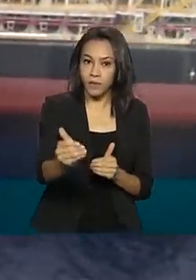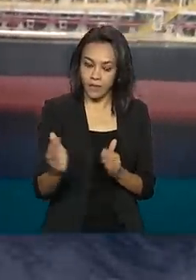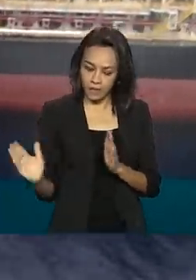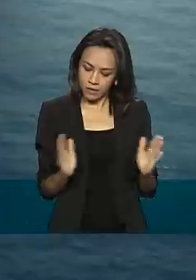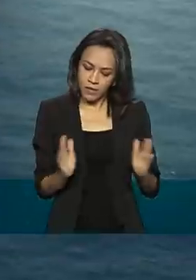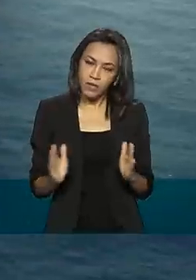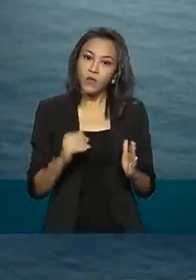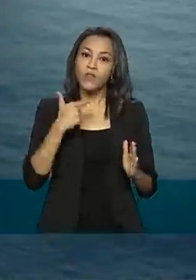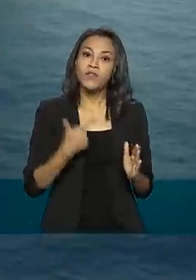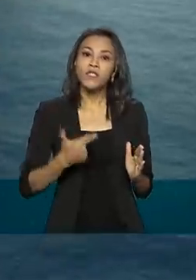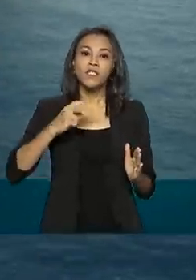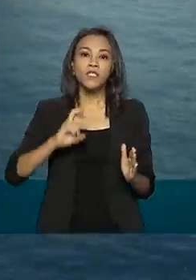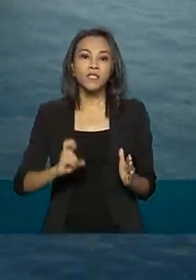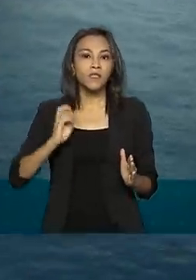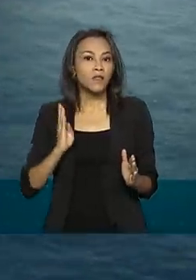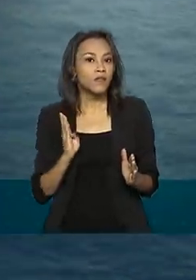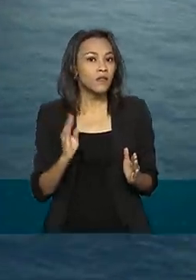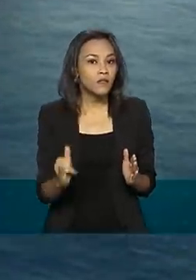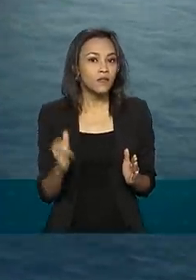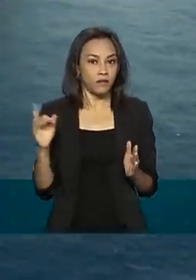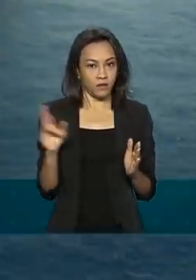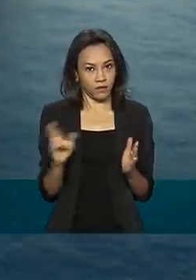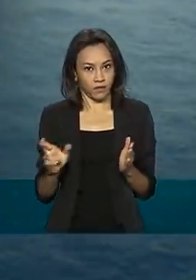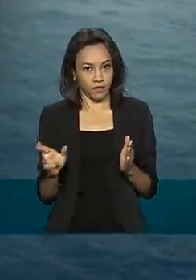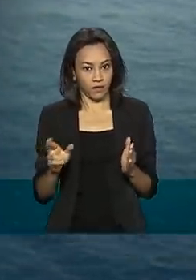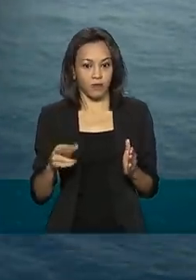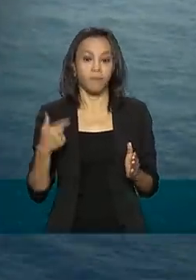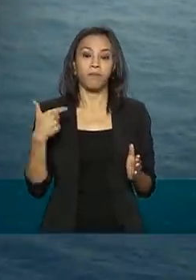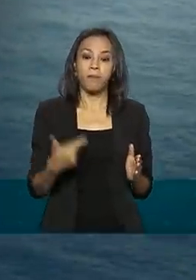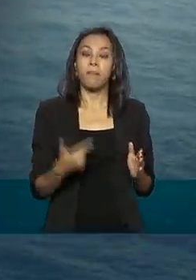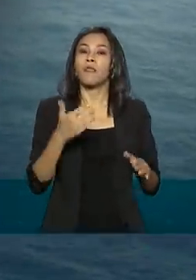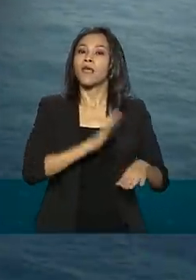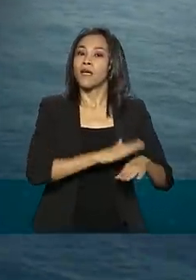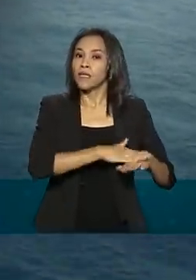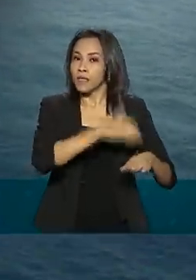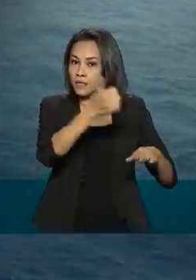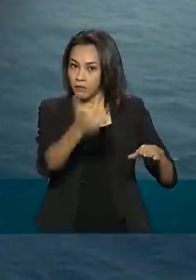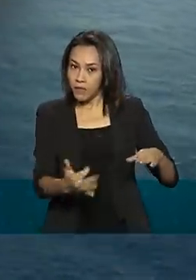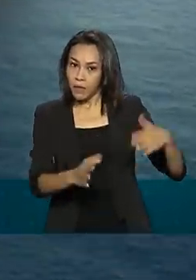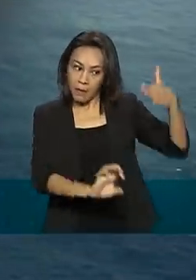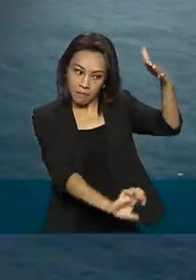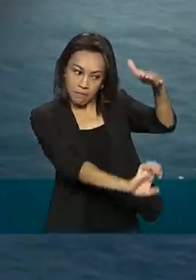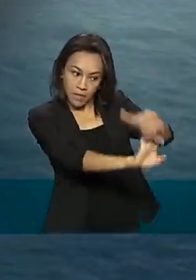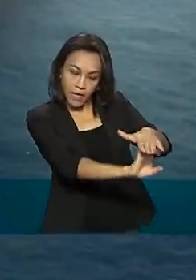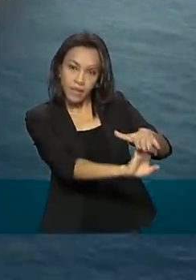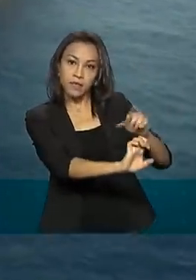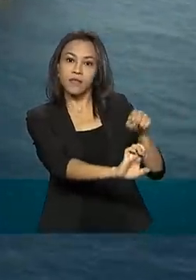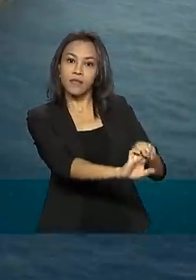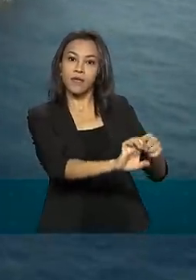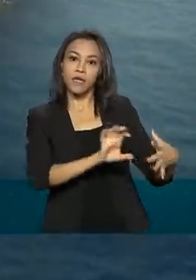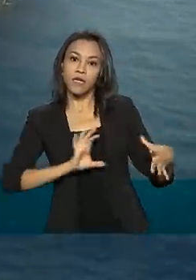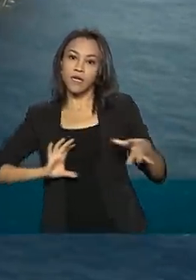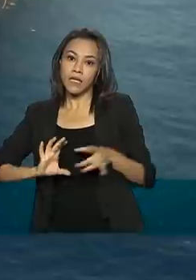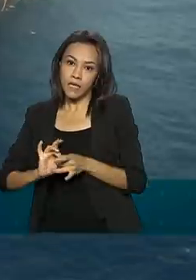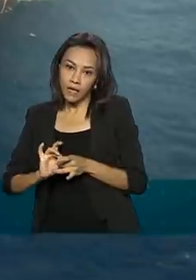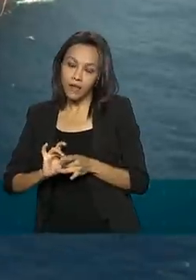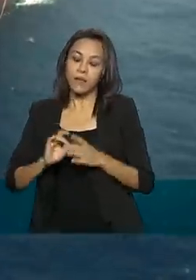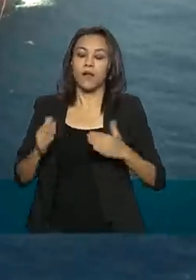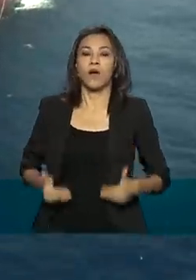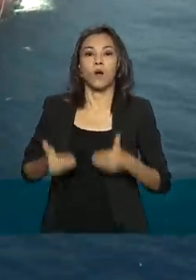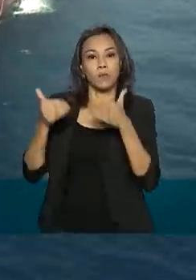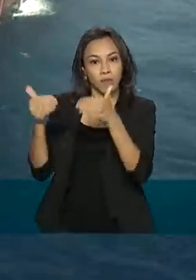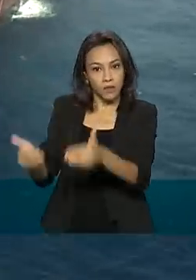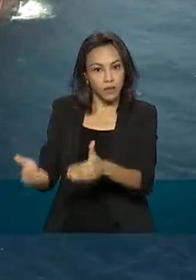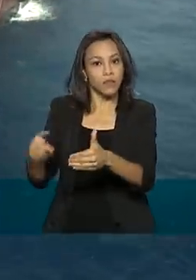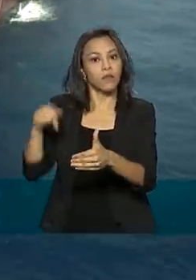25 bilhões de reais. Segundo a Pressal Petróleo, empresa vinculada ao Ministério de Minas e Energia, a